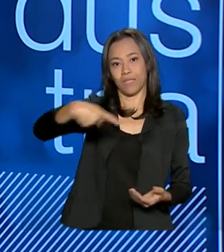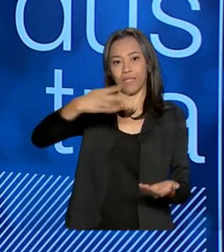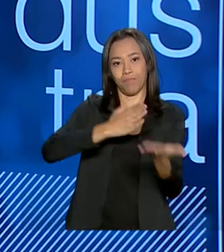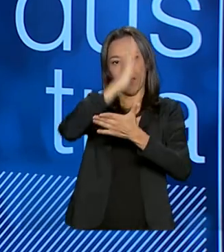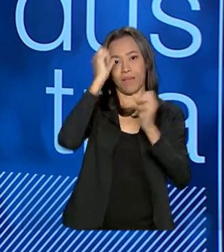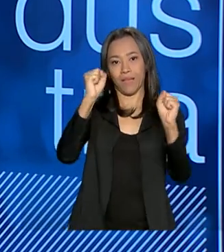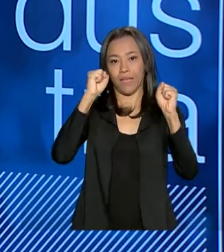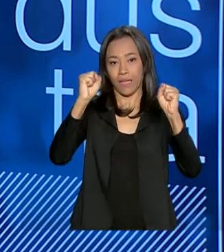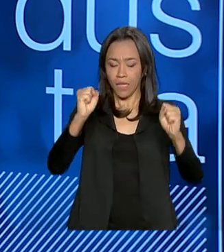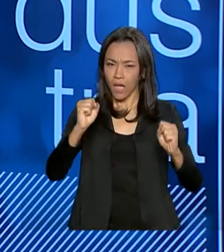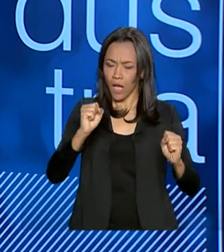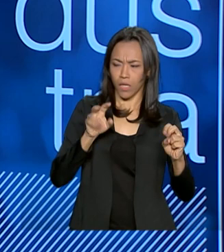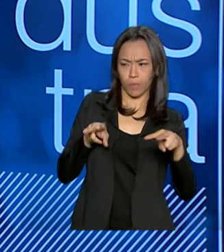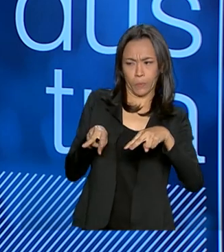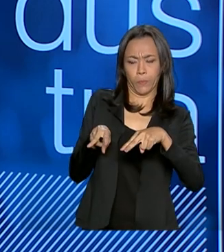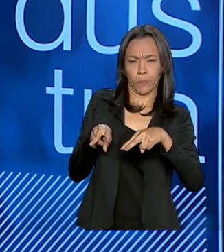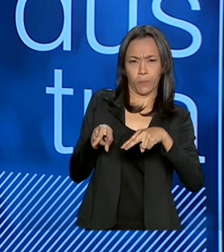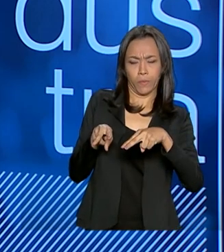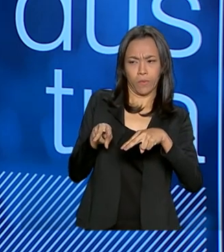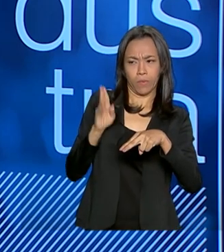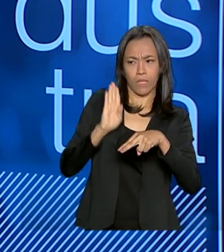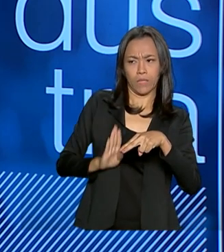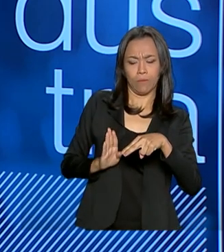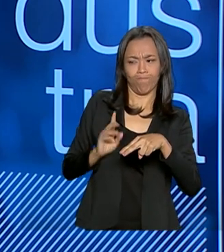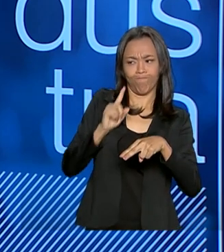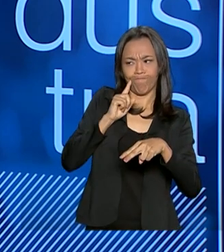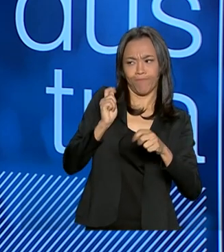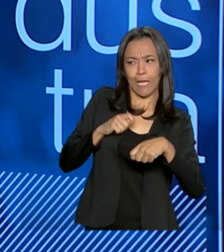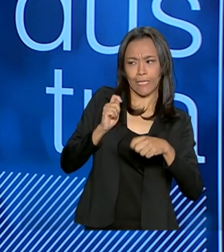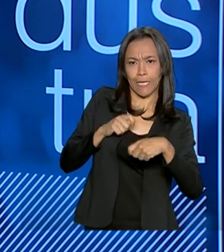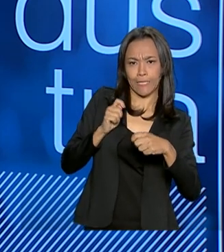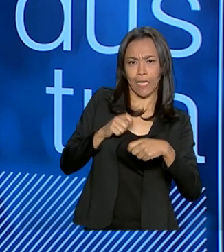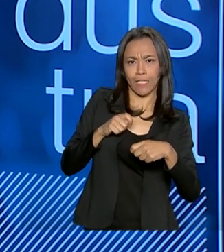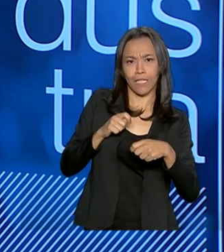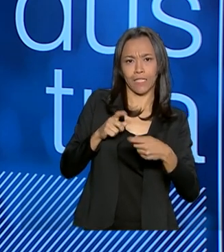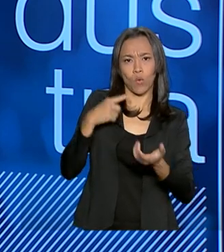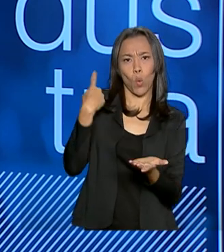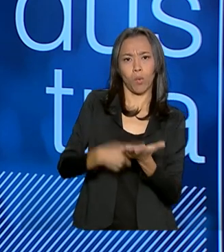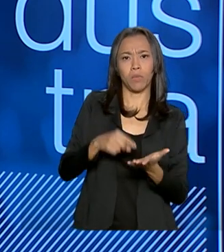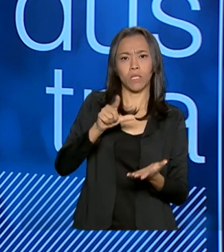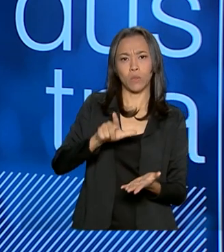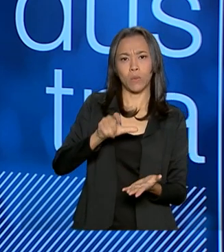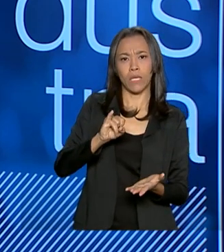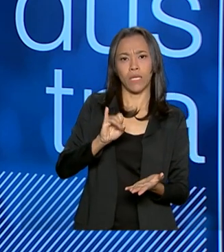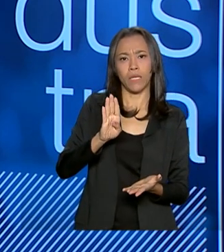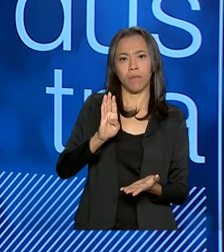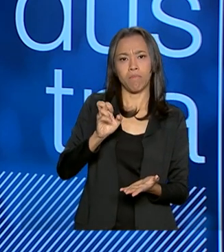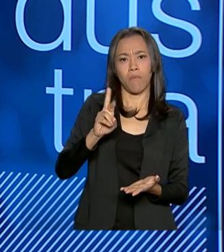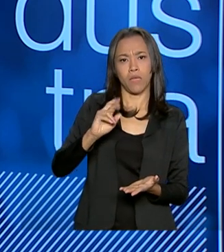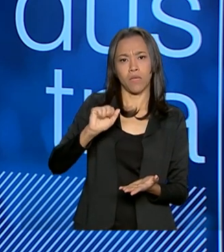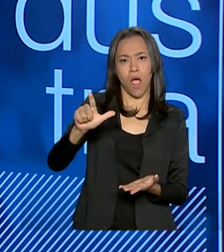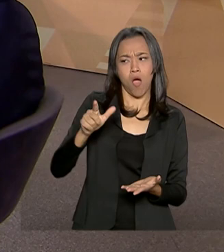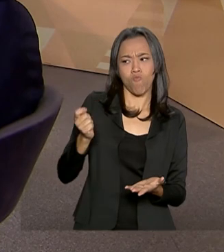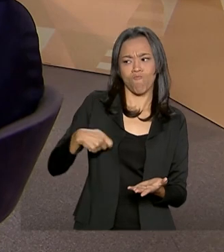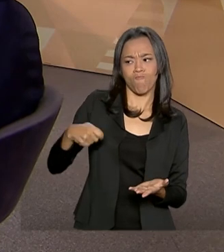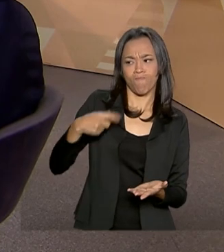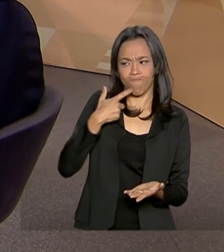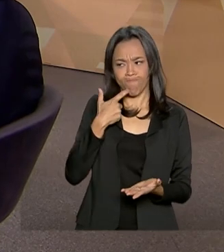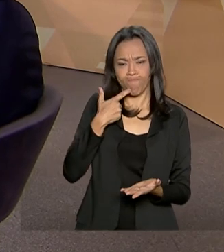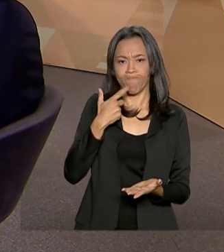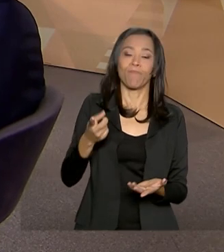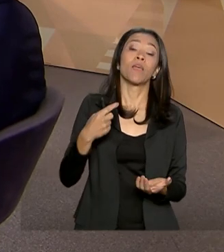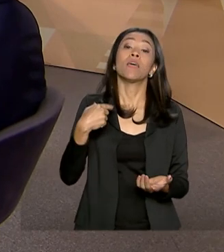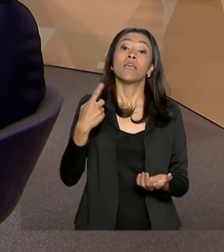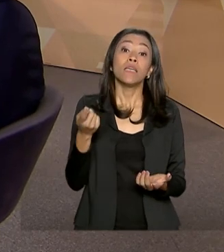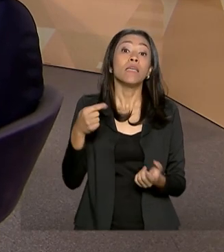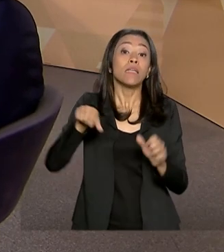realmente seria capaz de implementar a agenda liberal e, principalmente, colocar em andamento as reformas